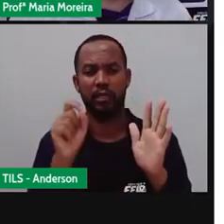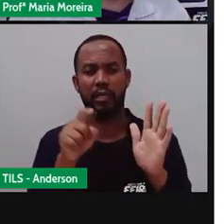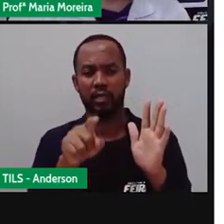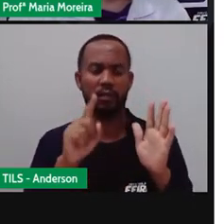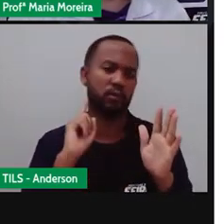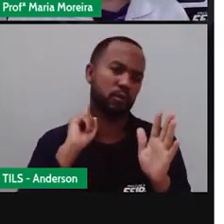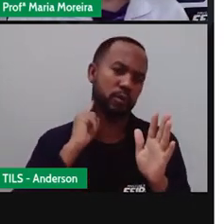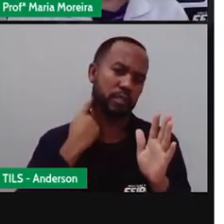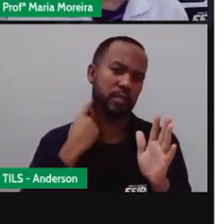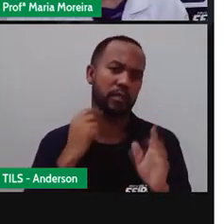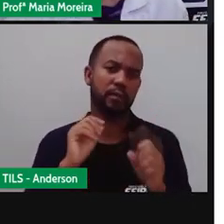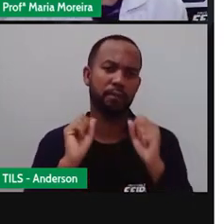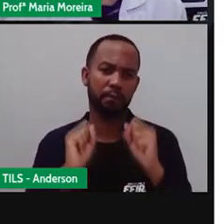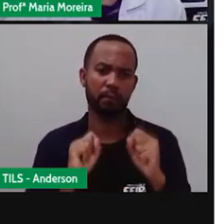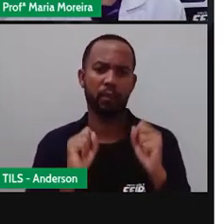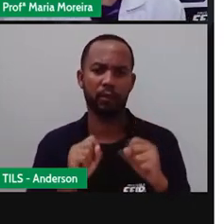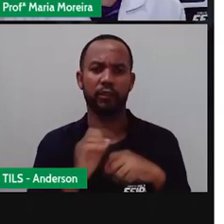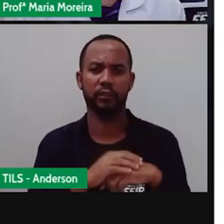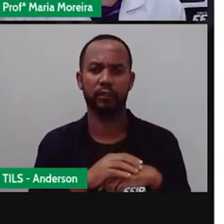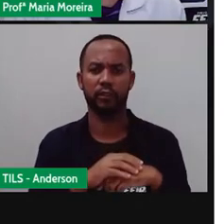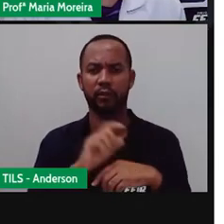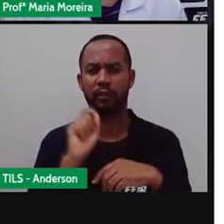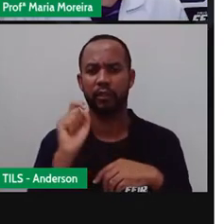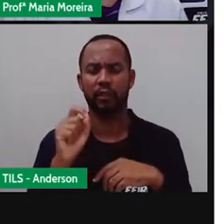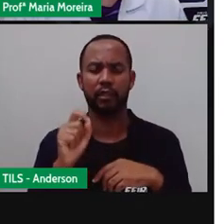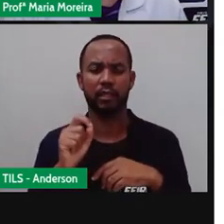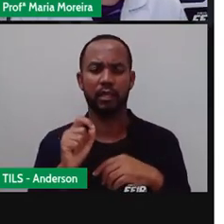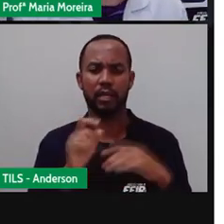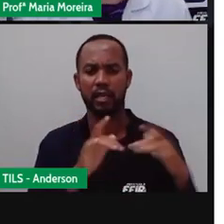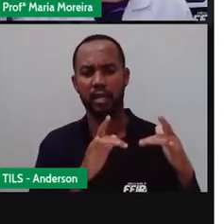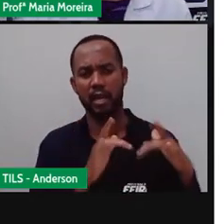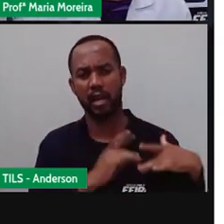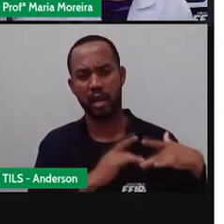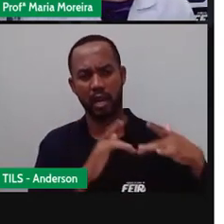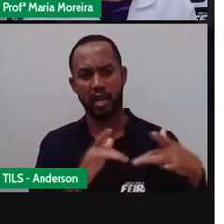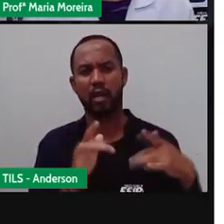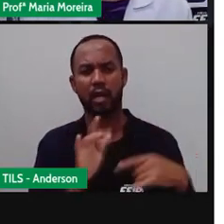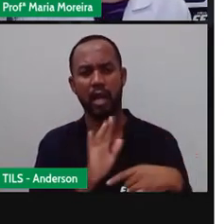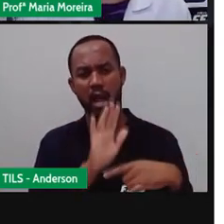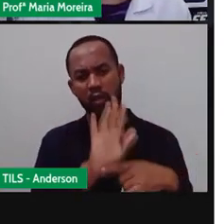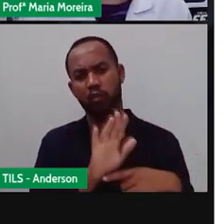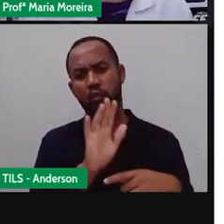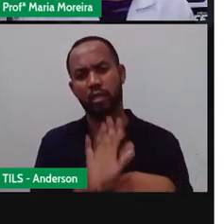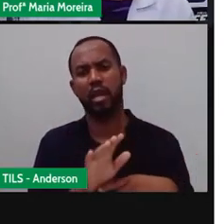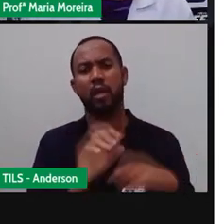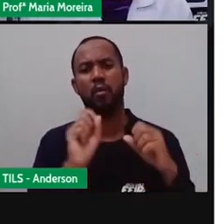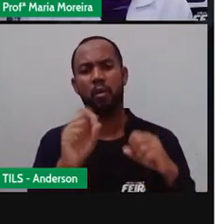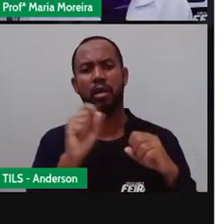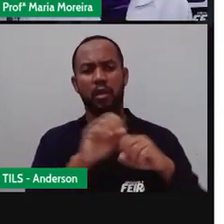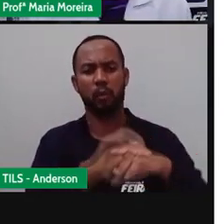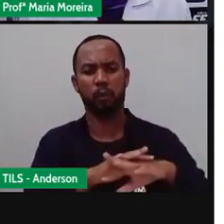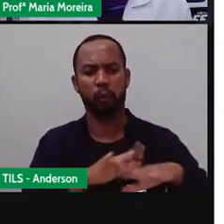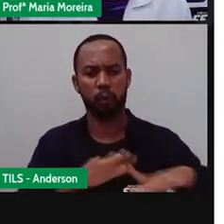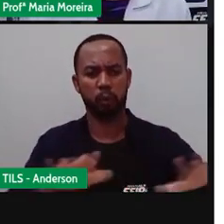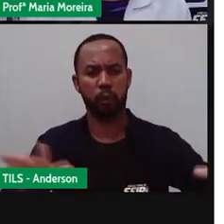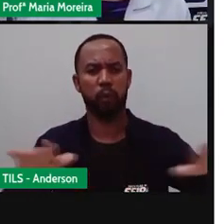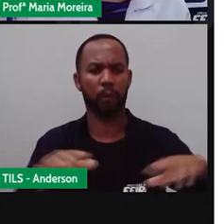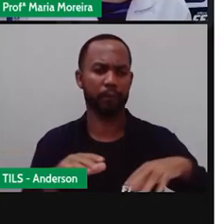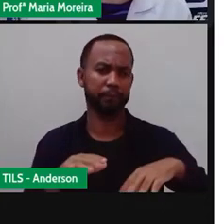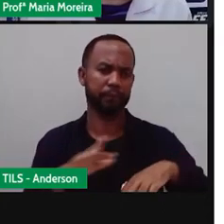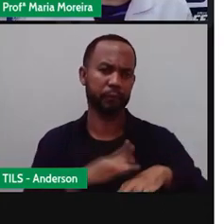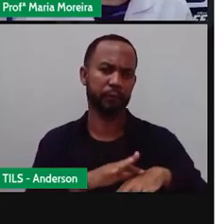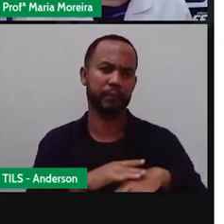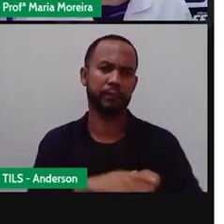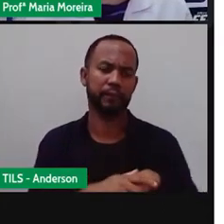resíduos podem, o quê, contribuir para a ocorrência de epidemias. Ou aí também, né, de problemas ambientais. Um